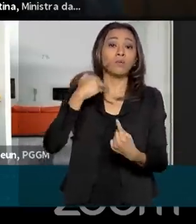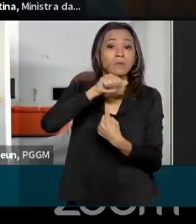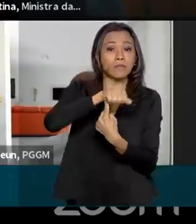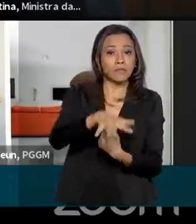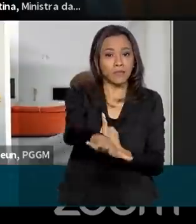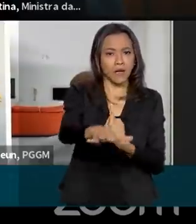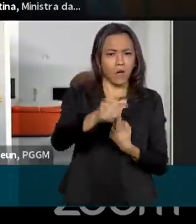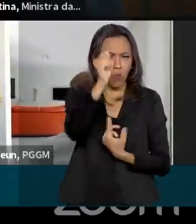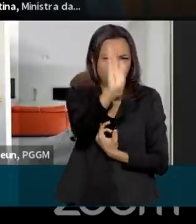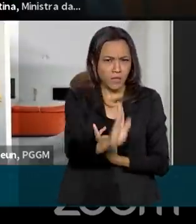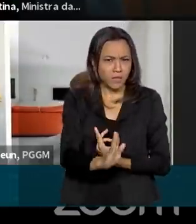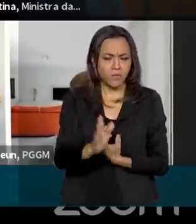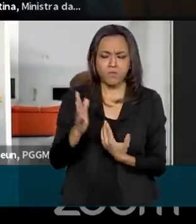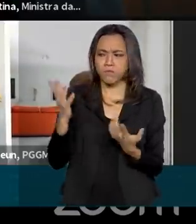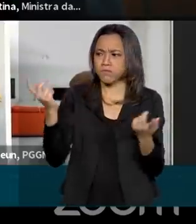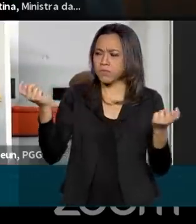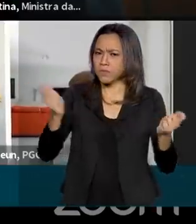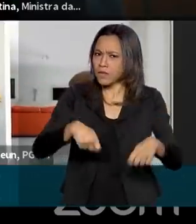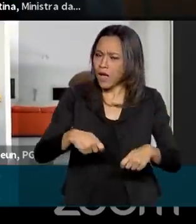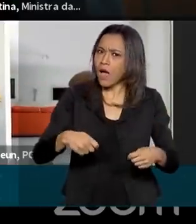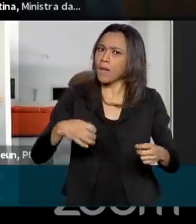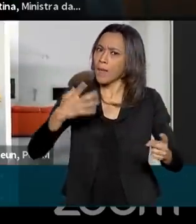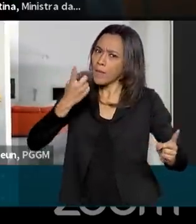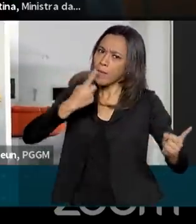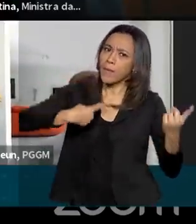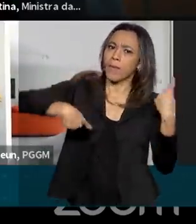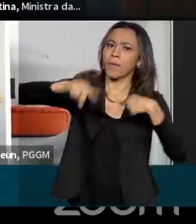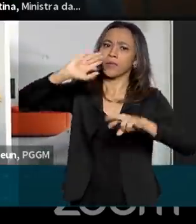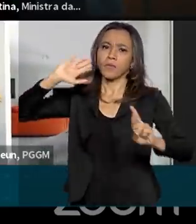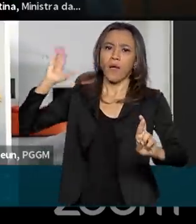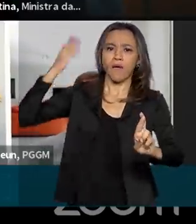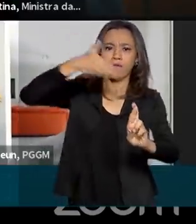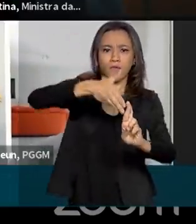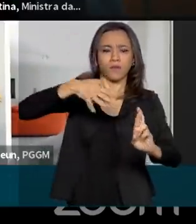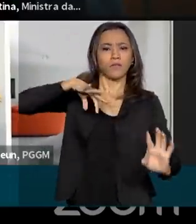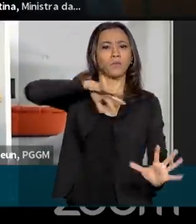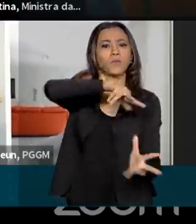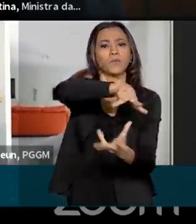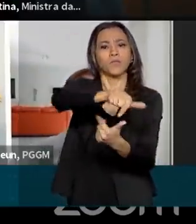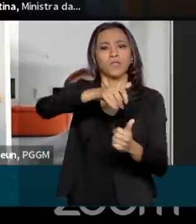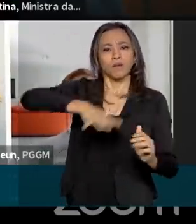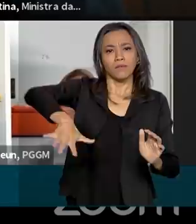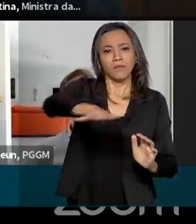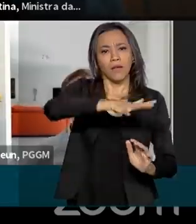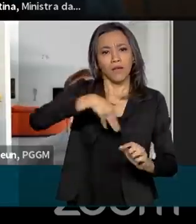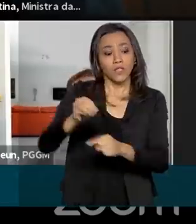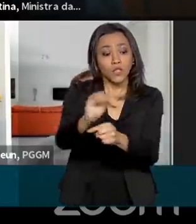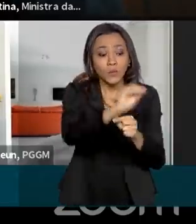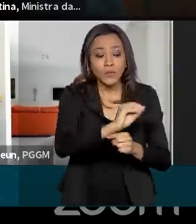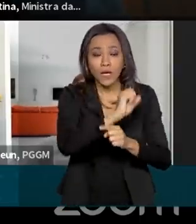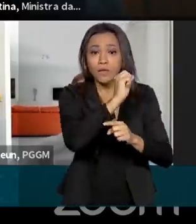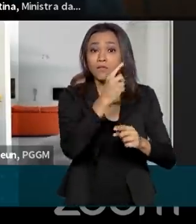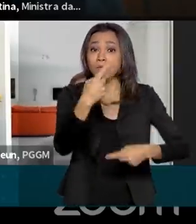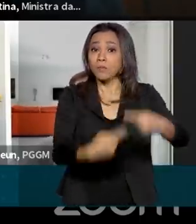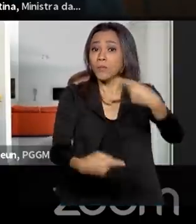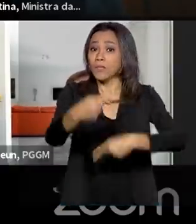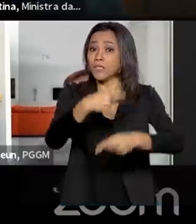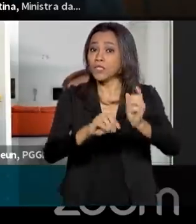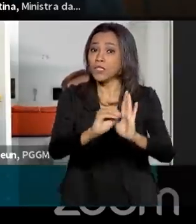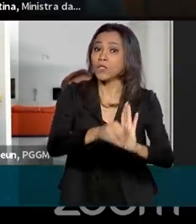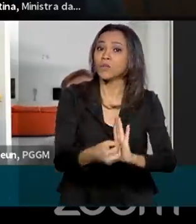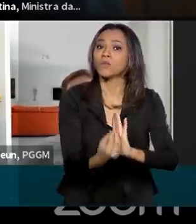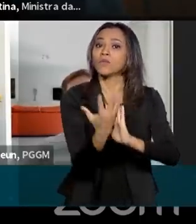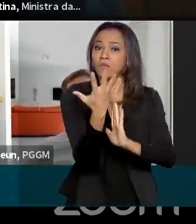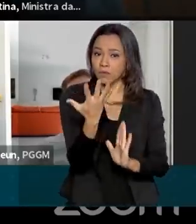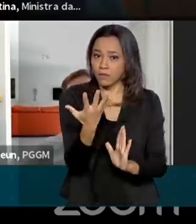Brasil tem tudo para ser um protagonista mundial em políticas sustentáveis. O Brasil, como sendo